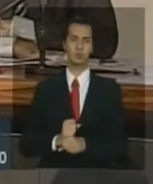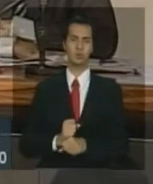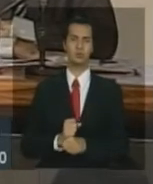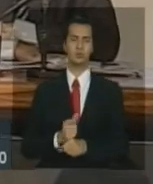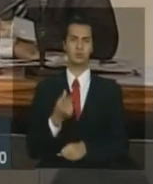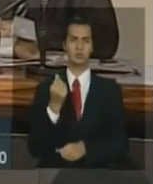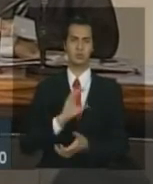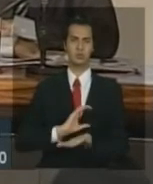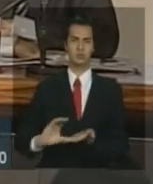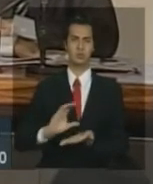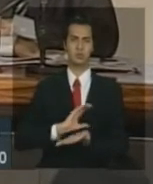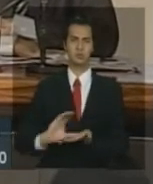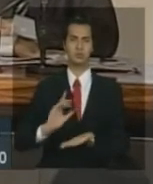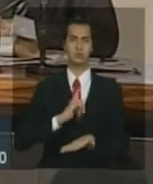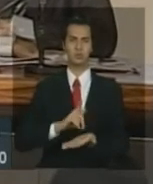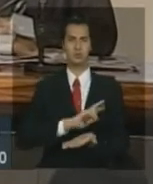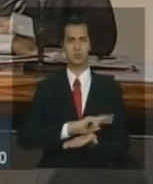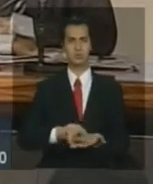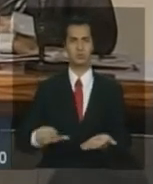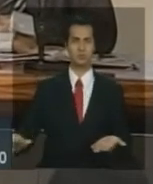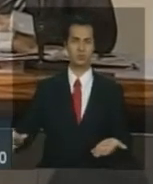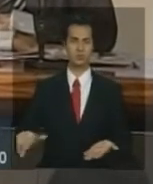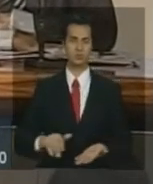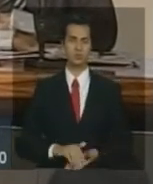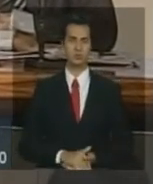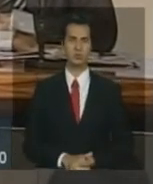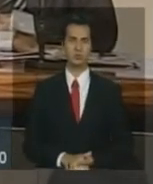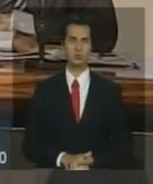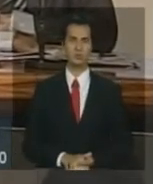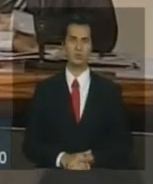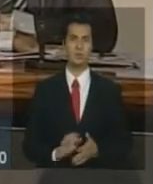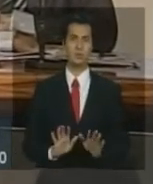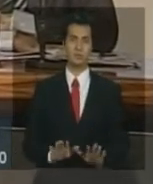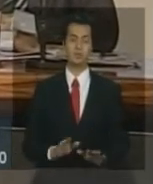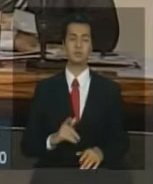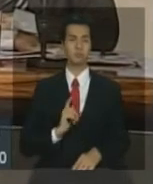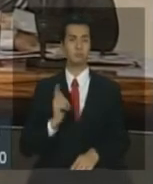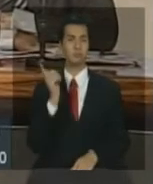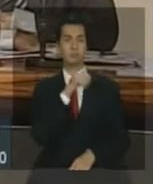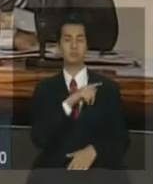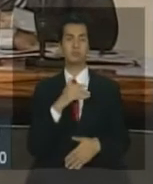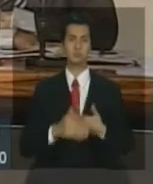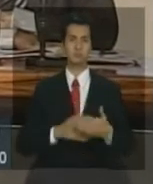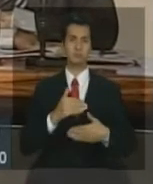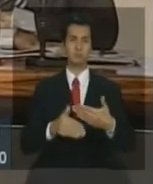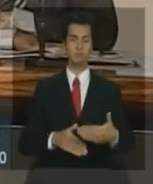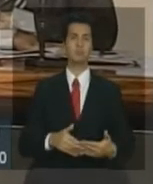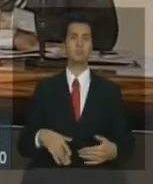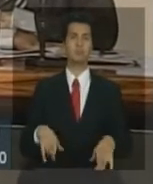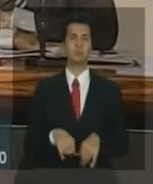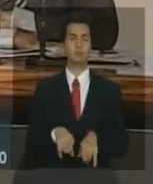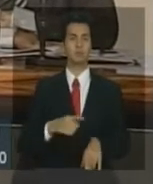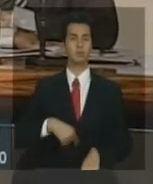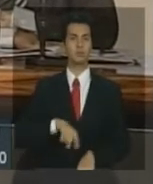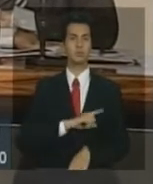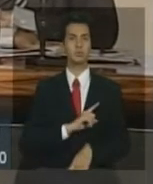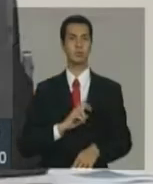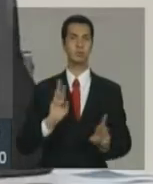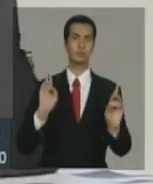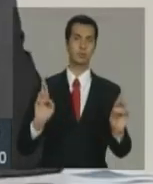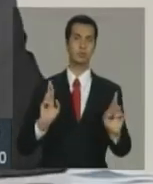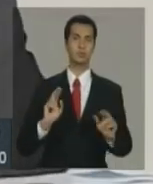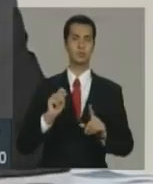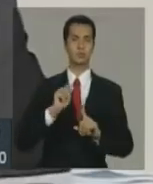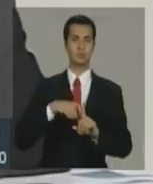um conjunto de outros elementos. Mas está crescendo, isso é importante, e a nossa previsão para o mês de março